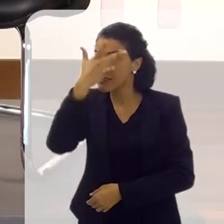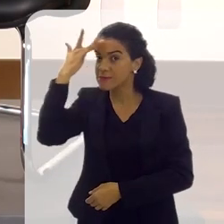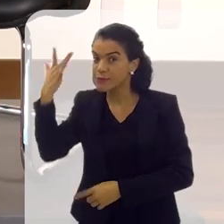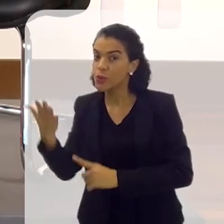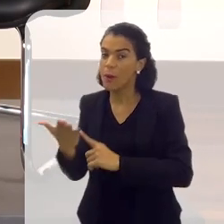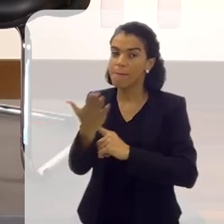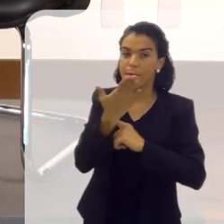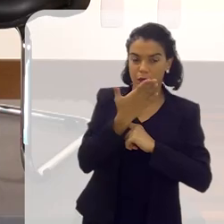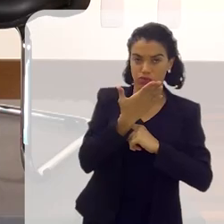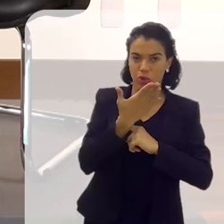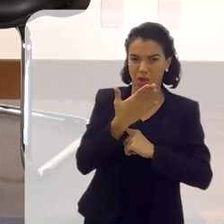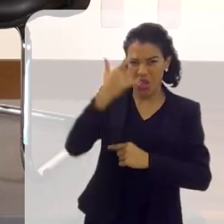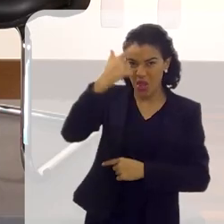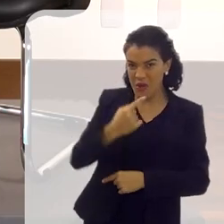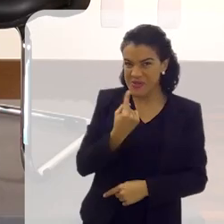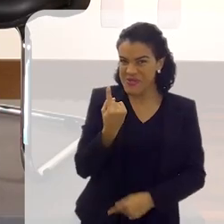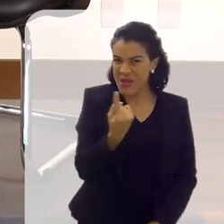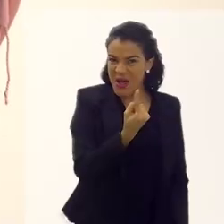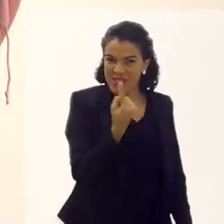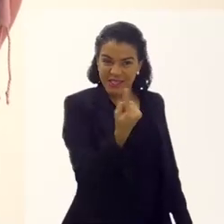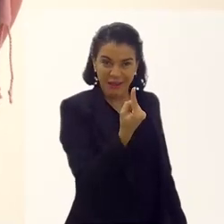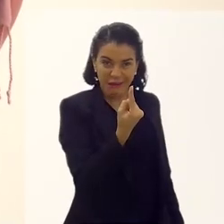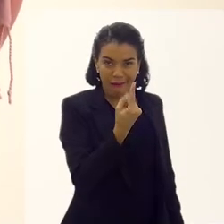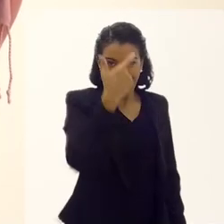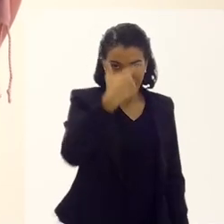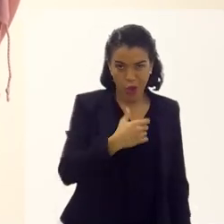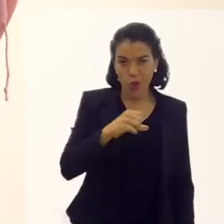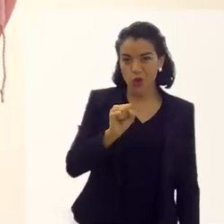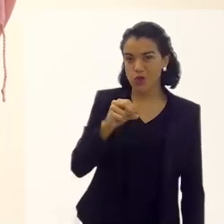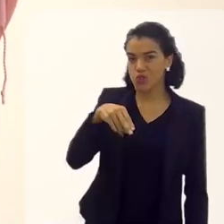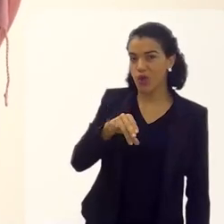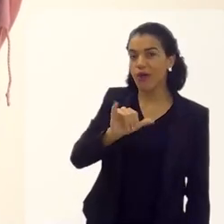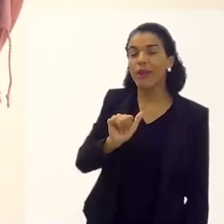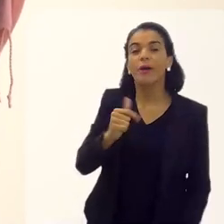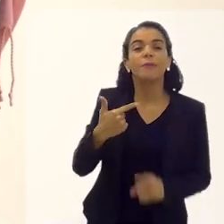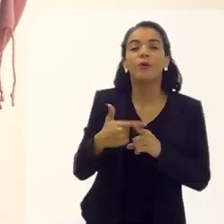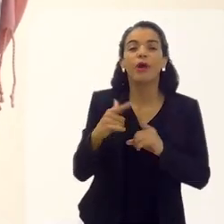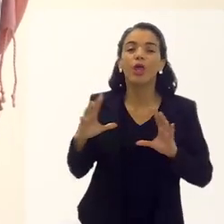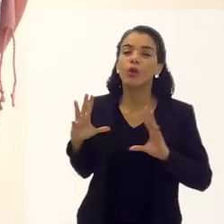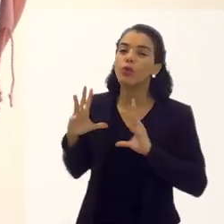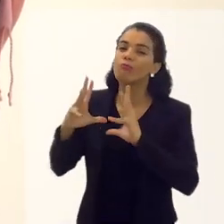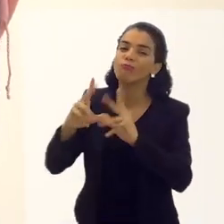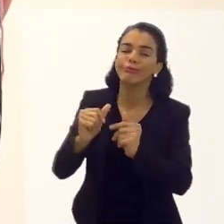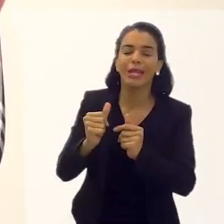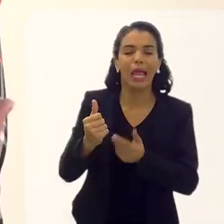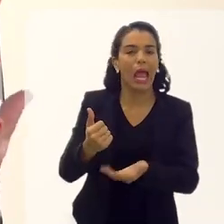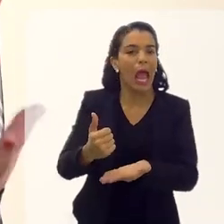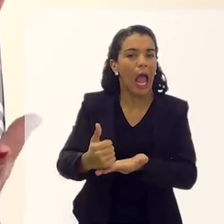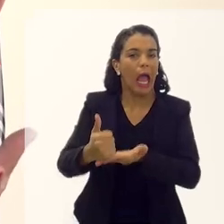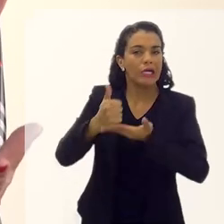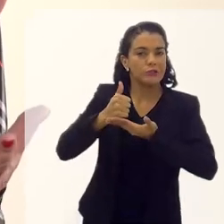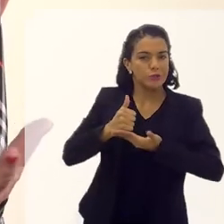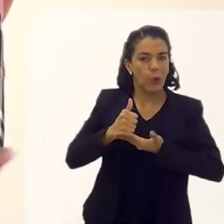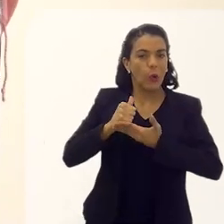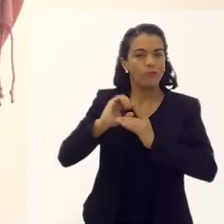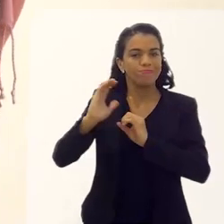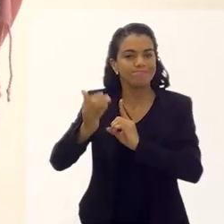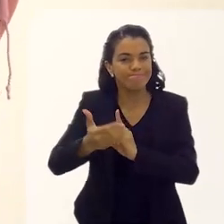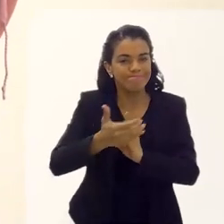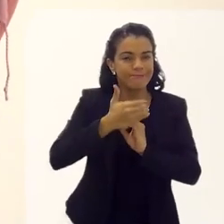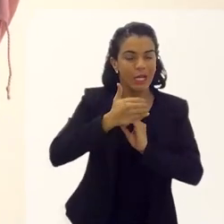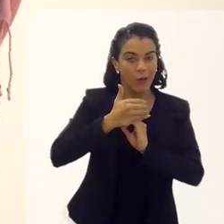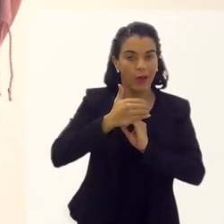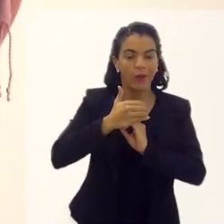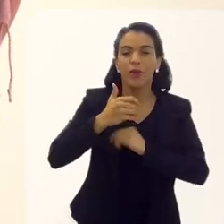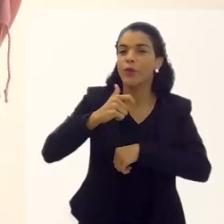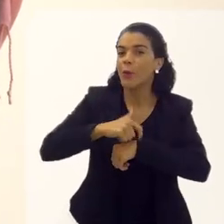muitas pessoas, porque eu não fui sozinha. Eu só sou a Sônia, porque eu fui muito ajudada, muito amparada, muito acolhida.